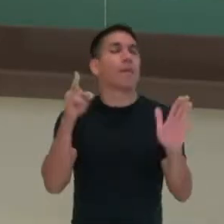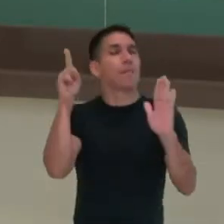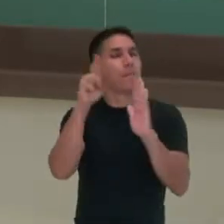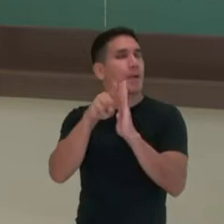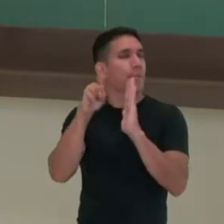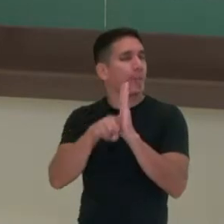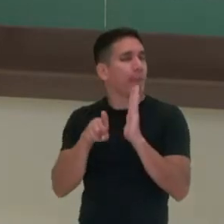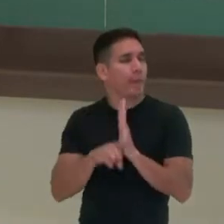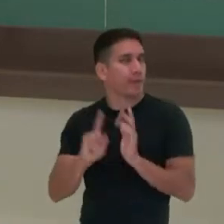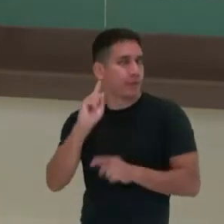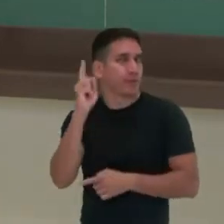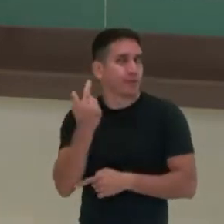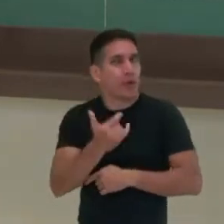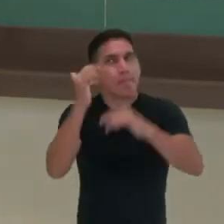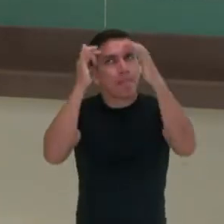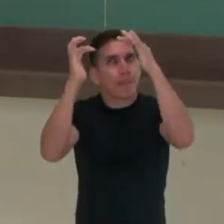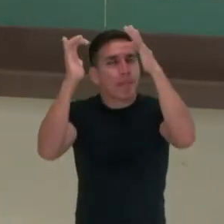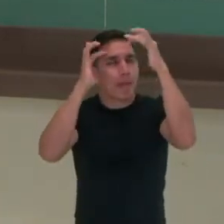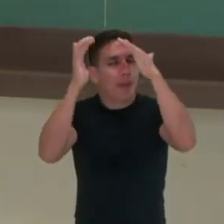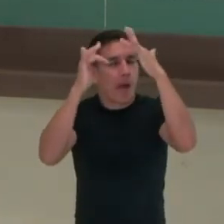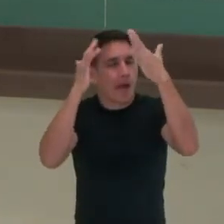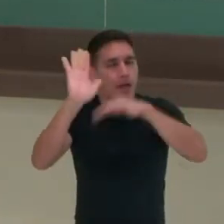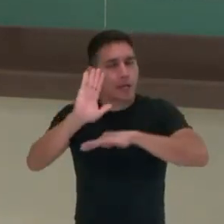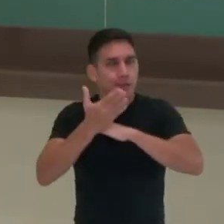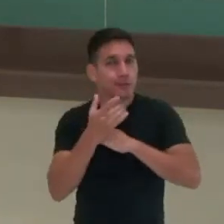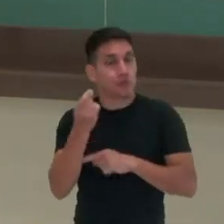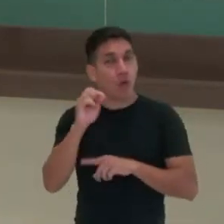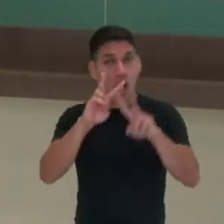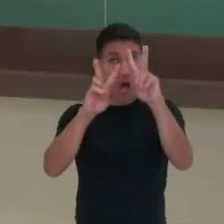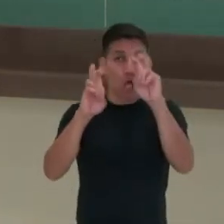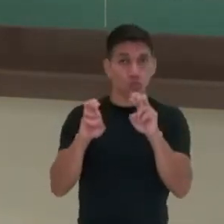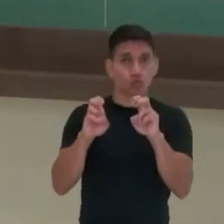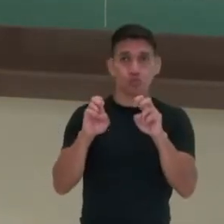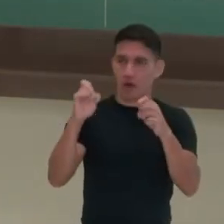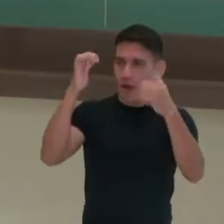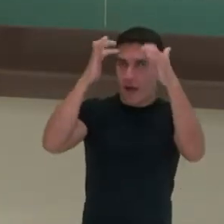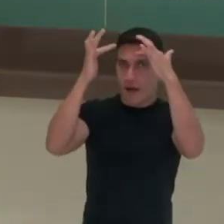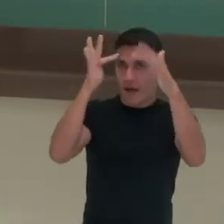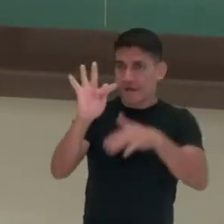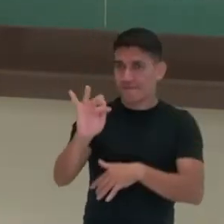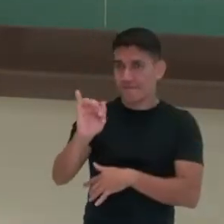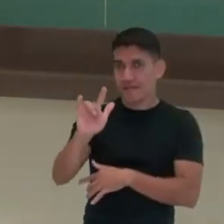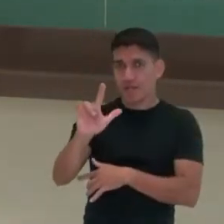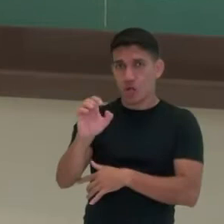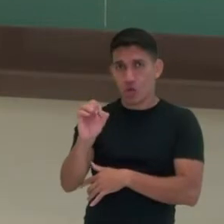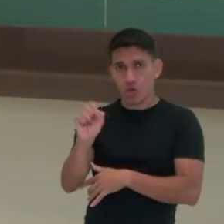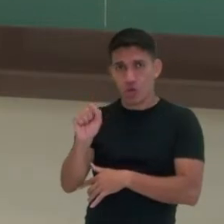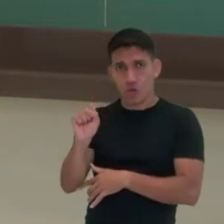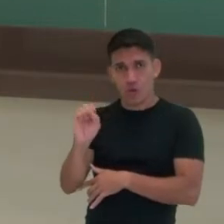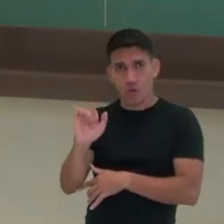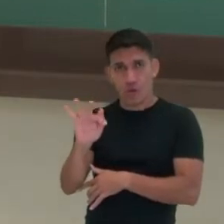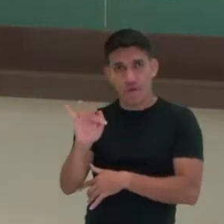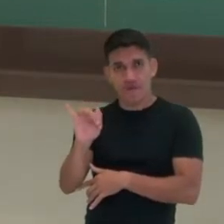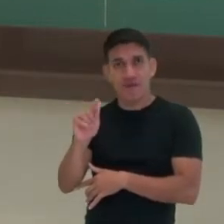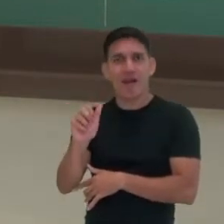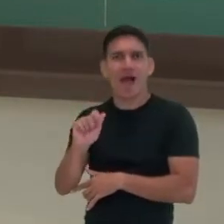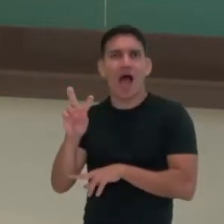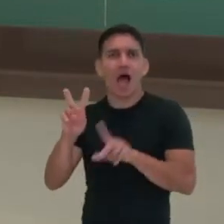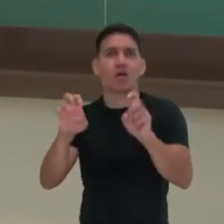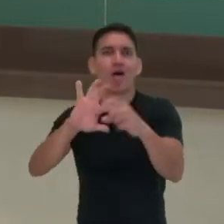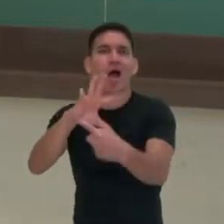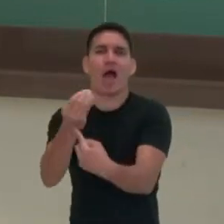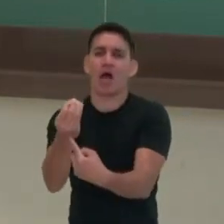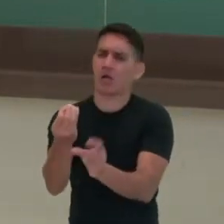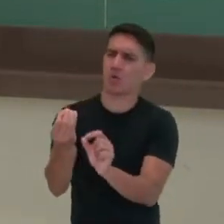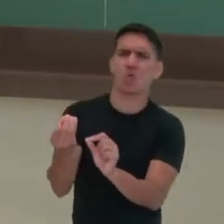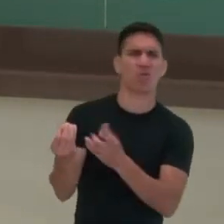questões para a nossa reflexão sobre a filosofia da arte. O que é arte?